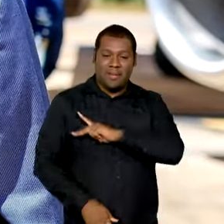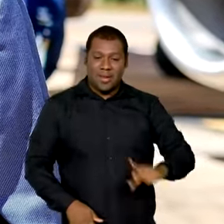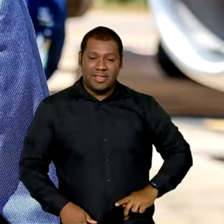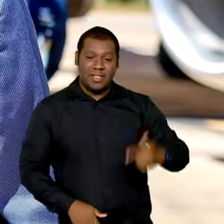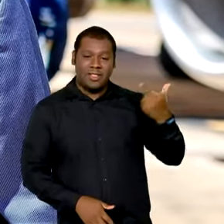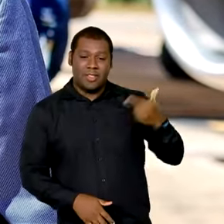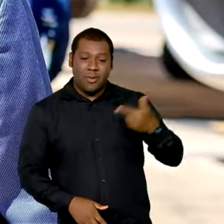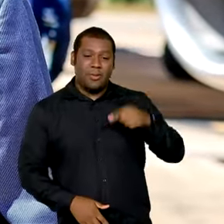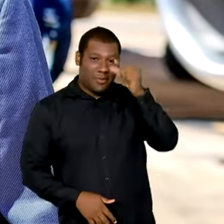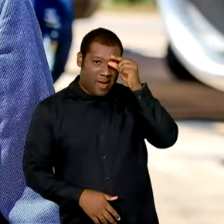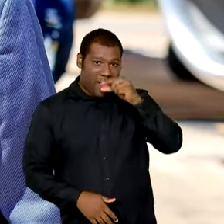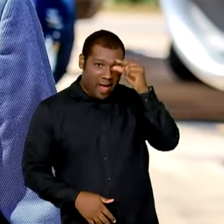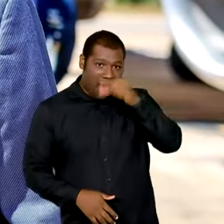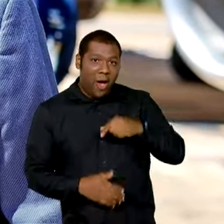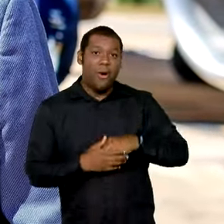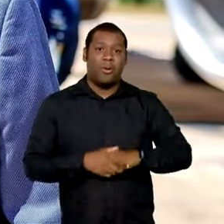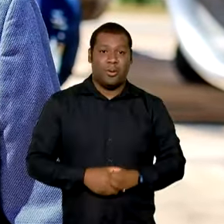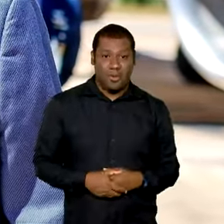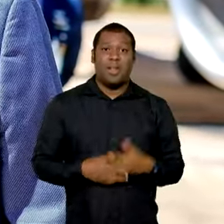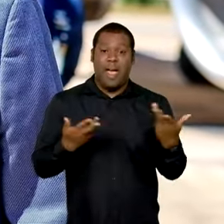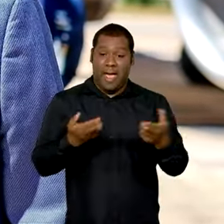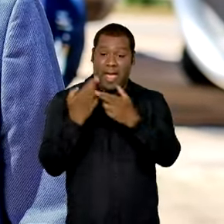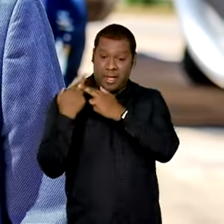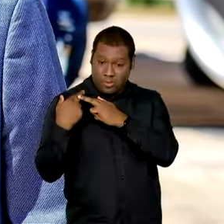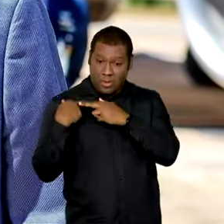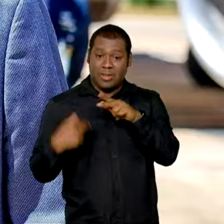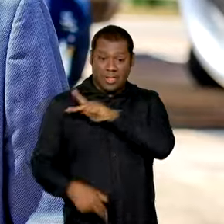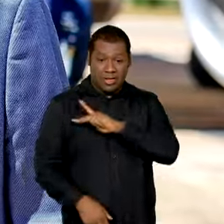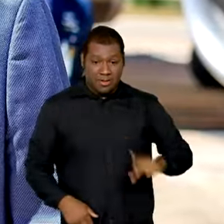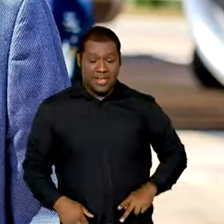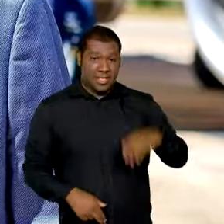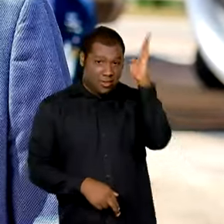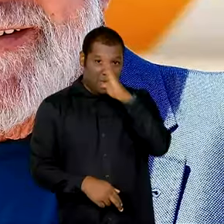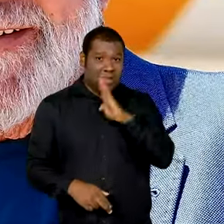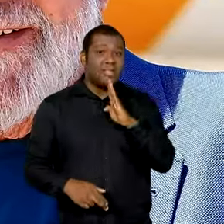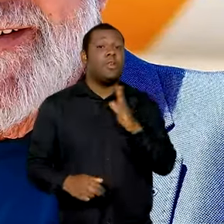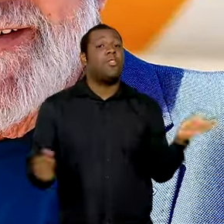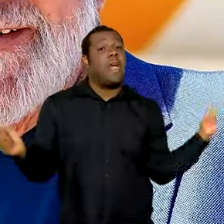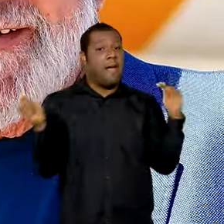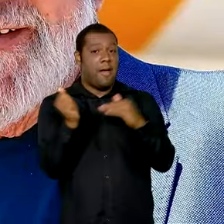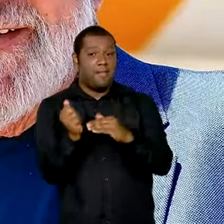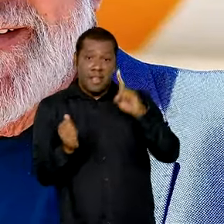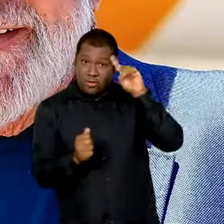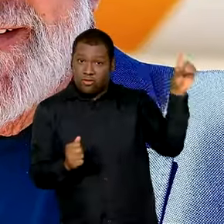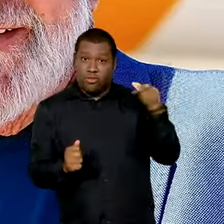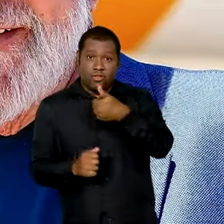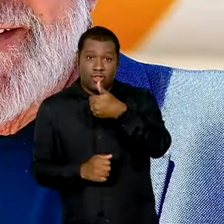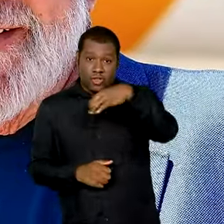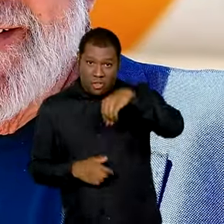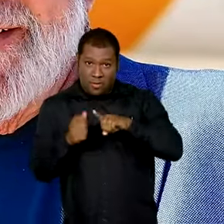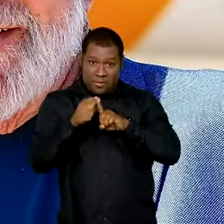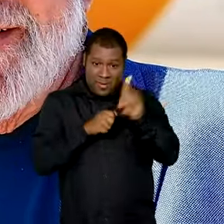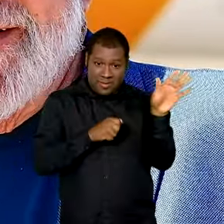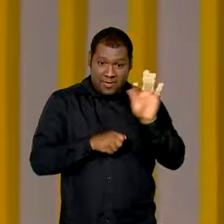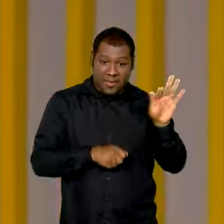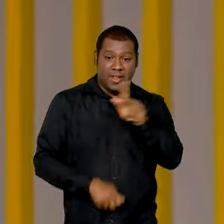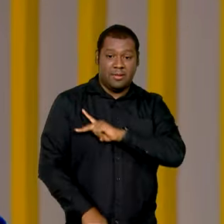que assume a presidência em exercício até o retorno de Lula, previsto para o dia 19 de fevereiro.